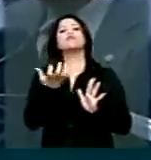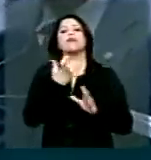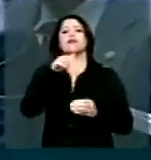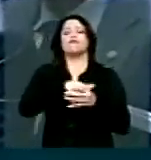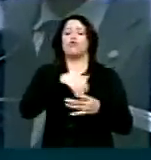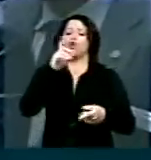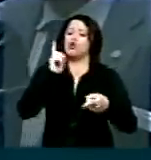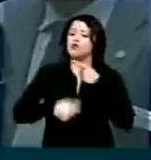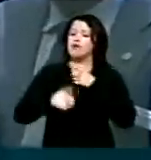derrubada do veto.